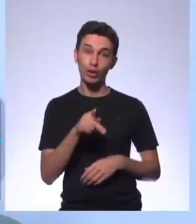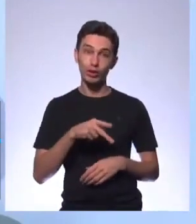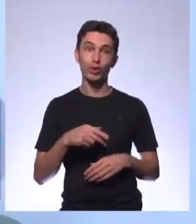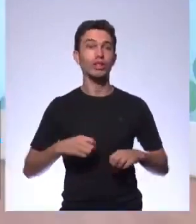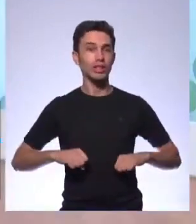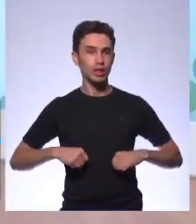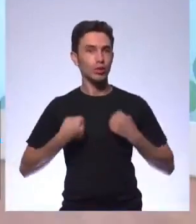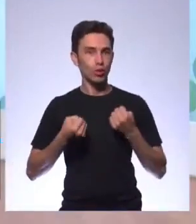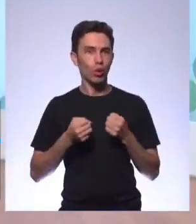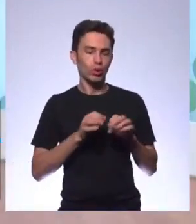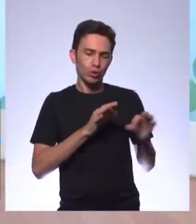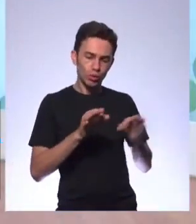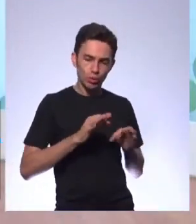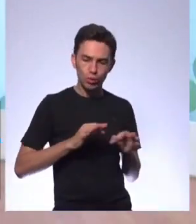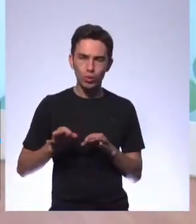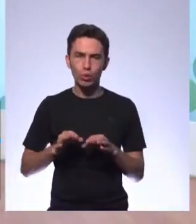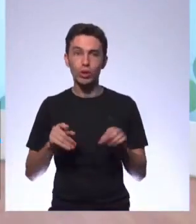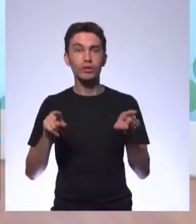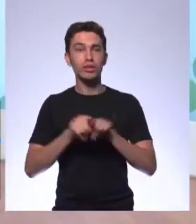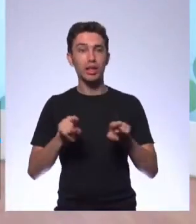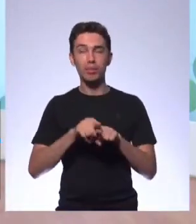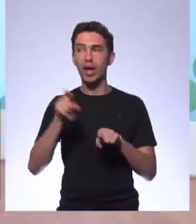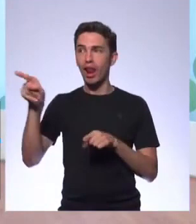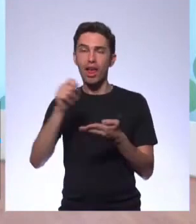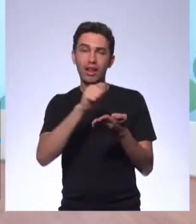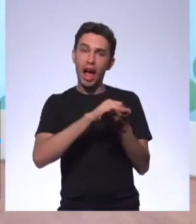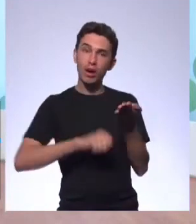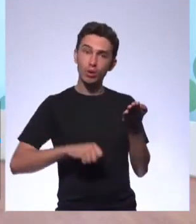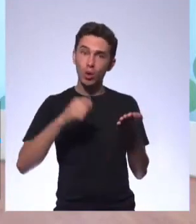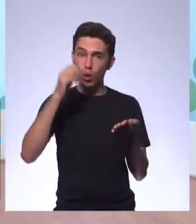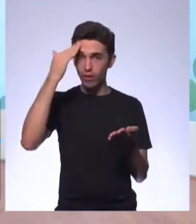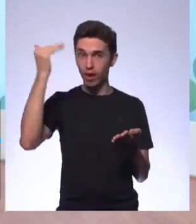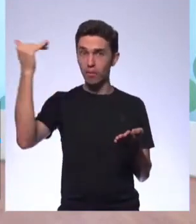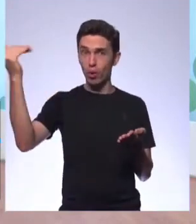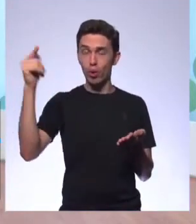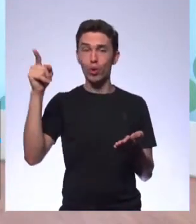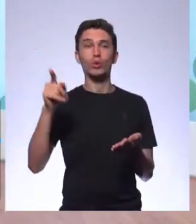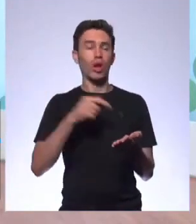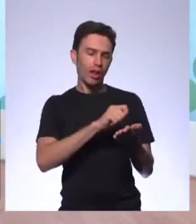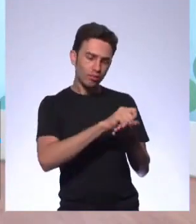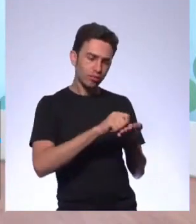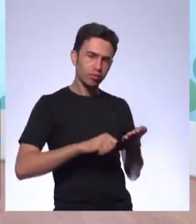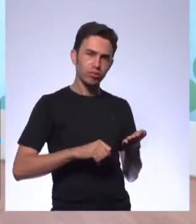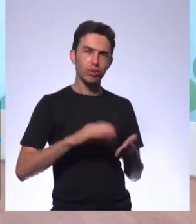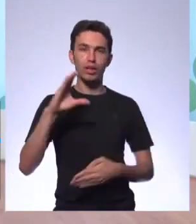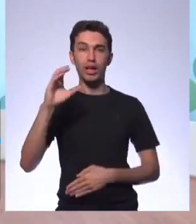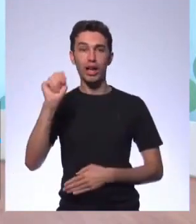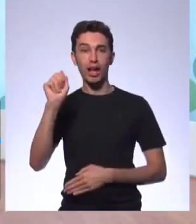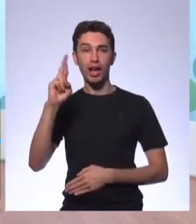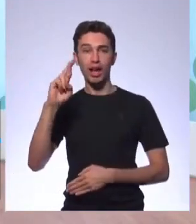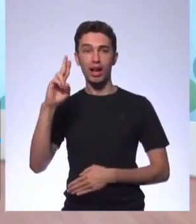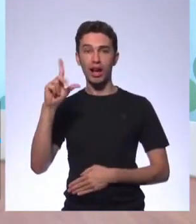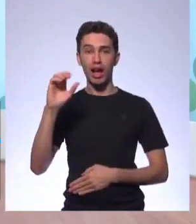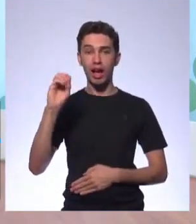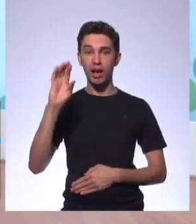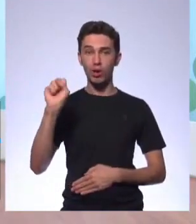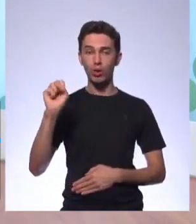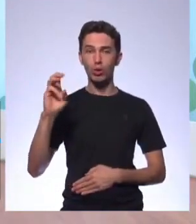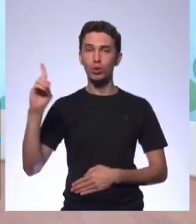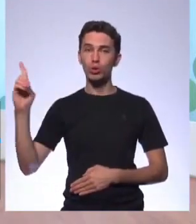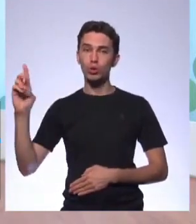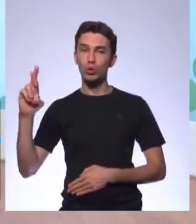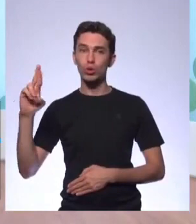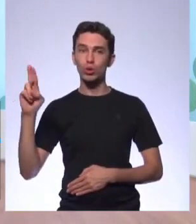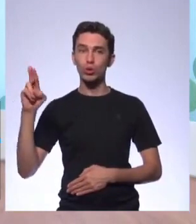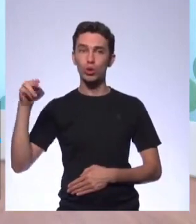a Os escritores fazem isso. Os profissionais da escrita fazem isso. Carlos Drummond fazia rascunho, você não vai fazer? Como assim? Isso, professor